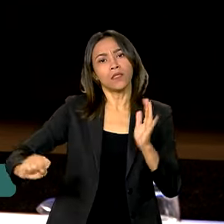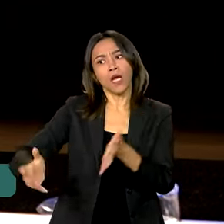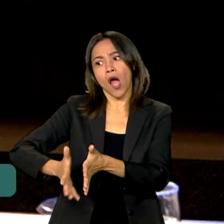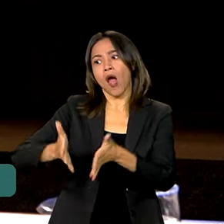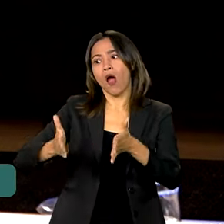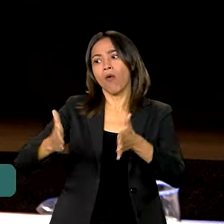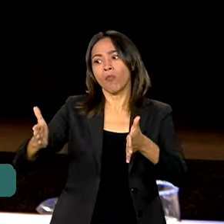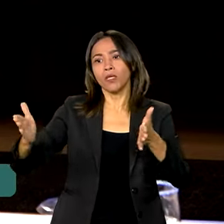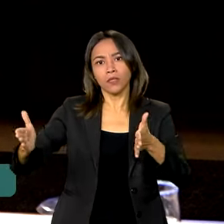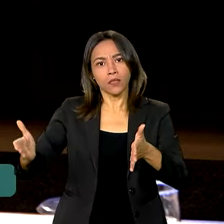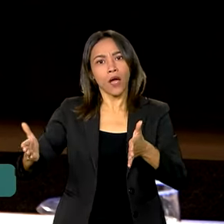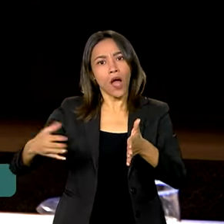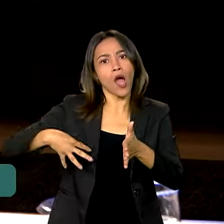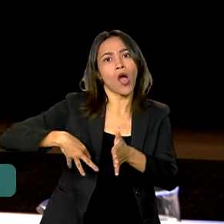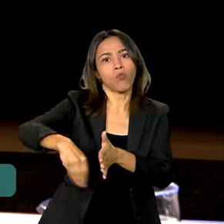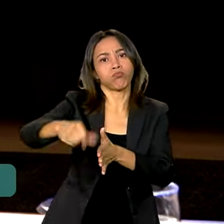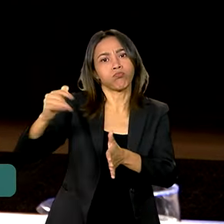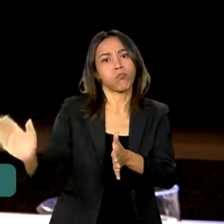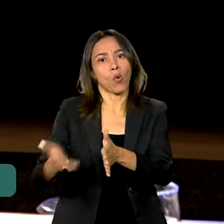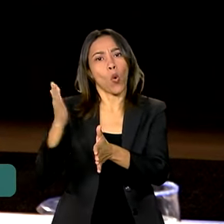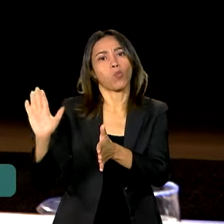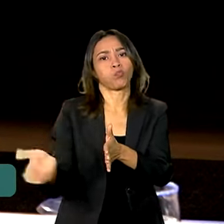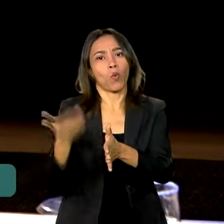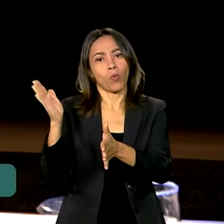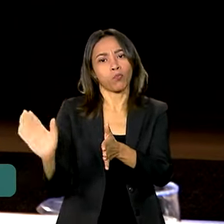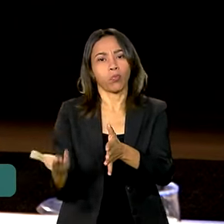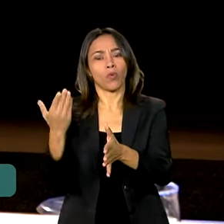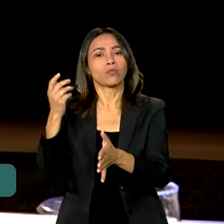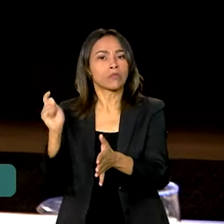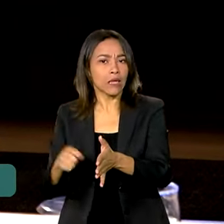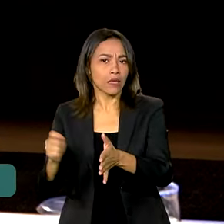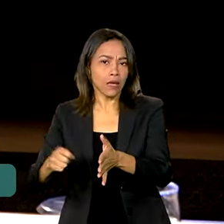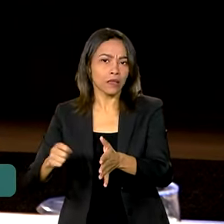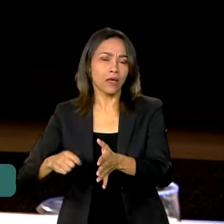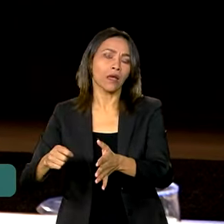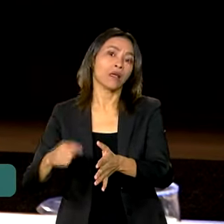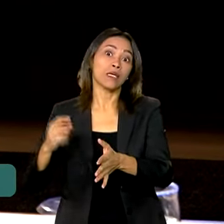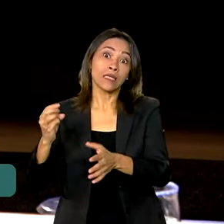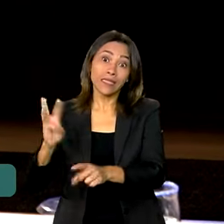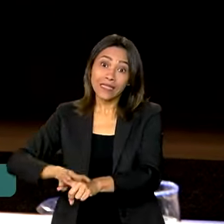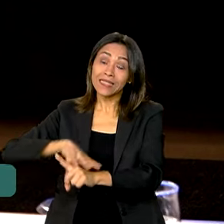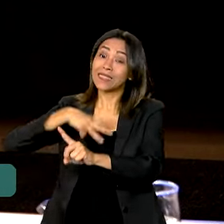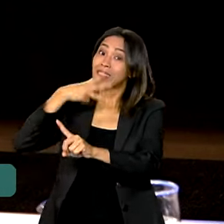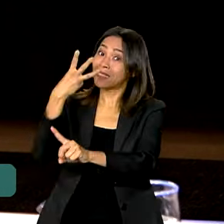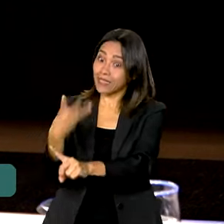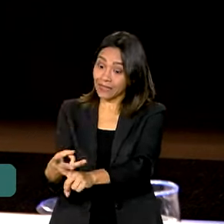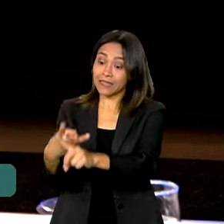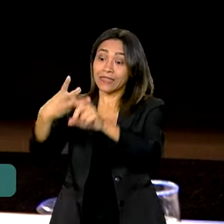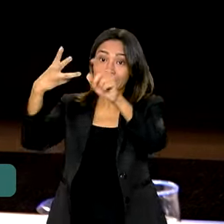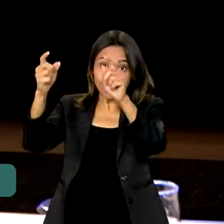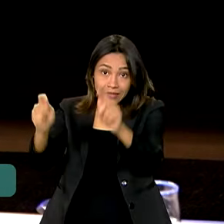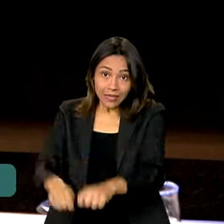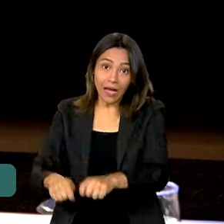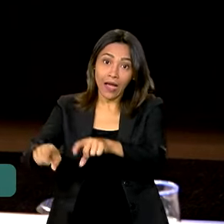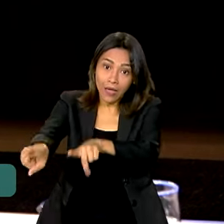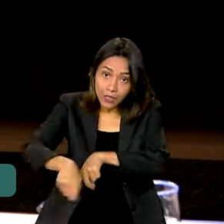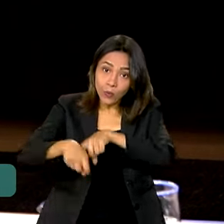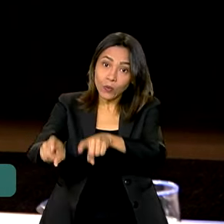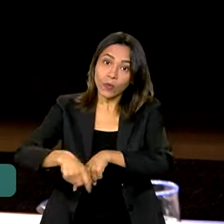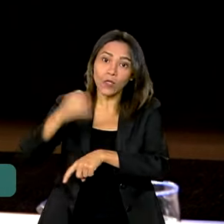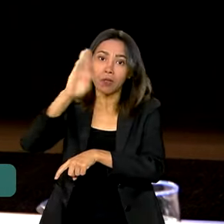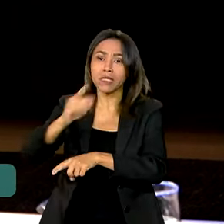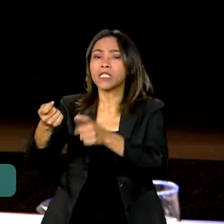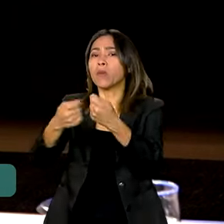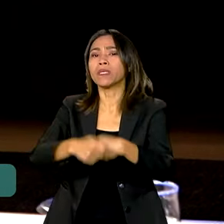produção por ganho de produtividade. Você sabia que a gente pode até triplicar a produção agrícola brasileira sem